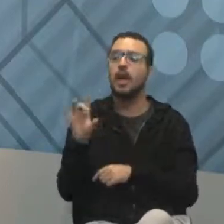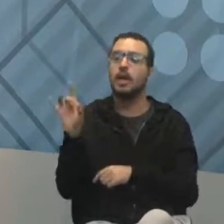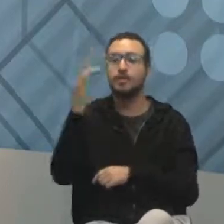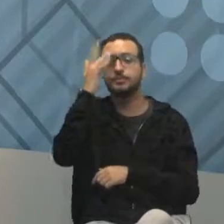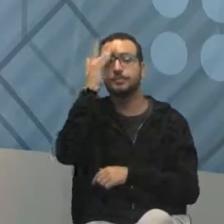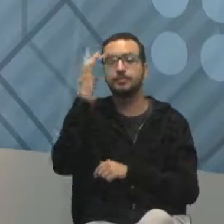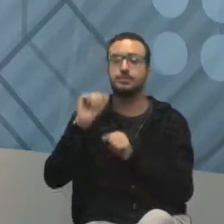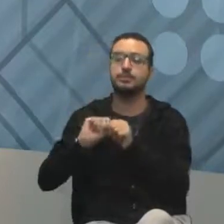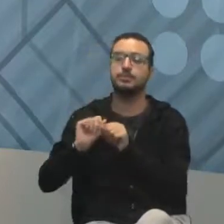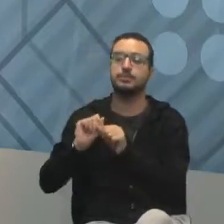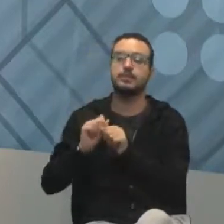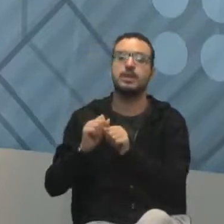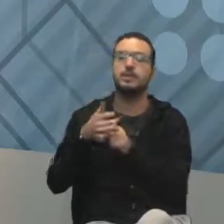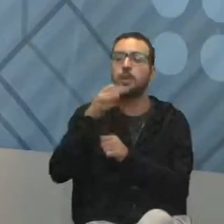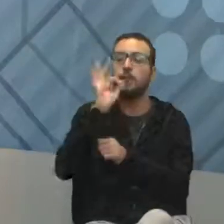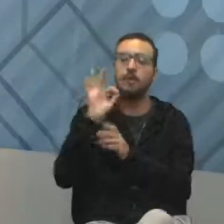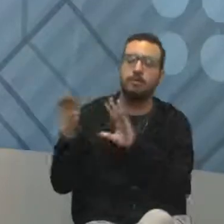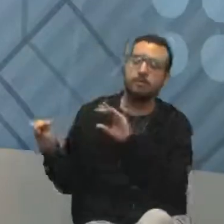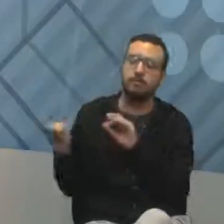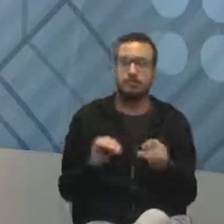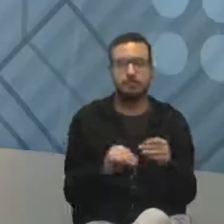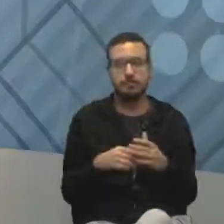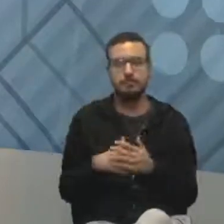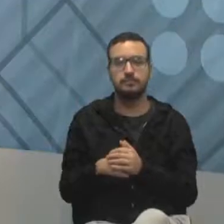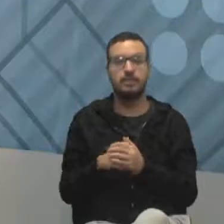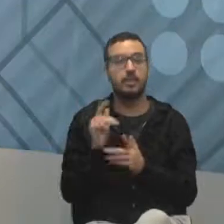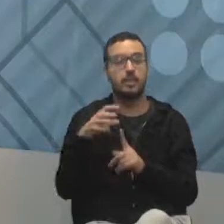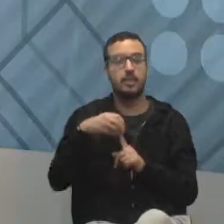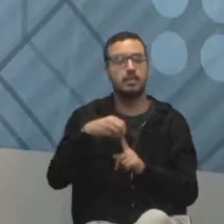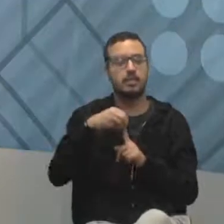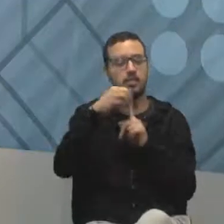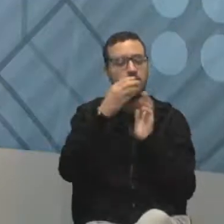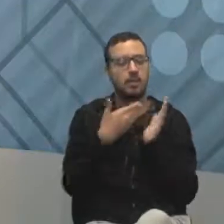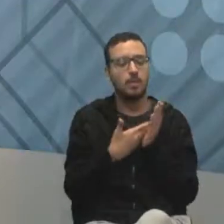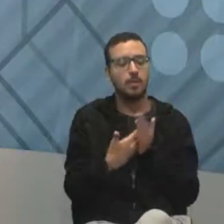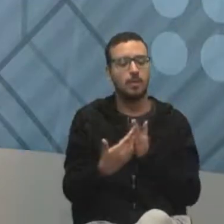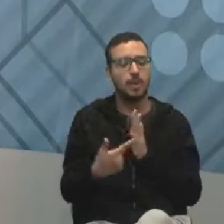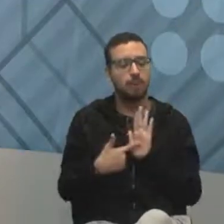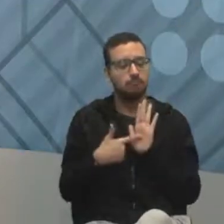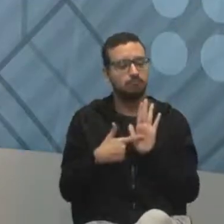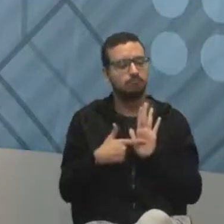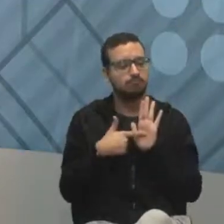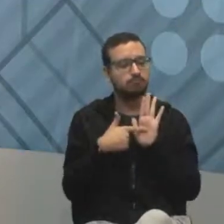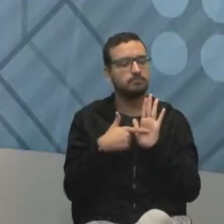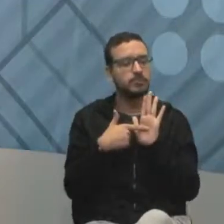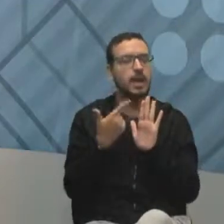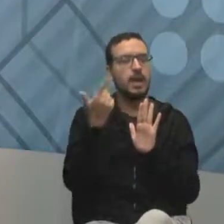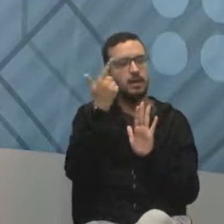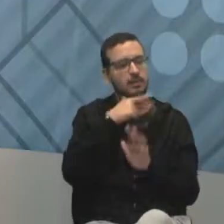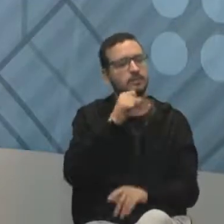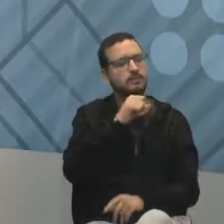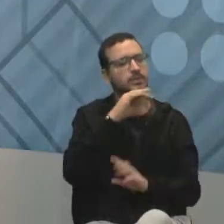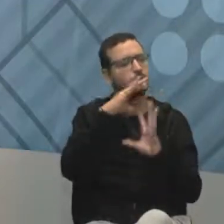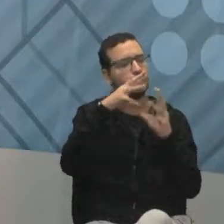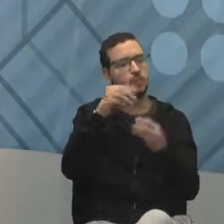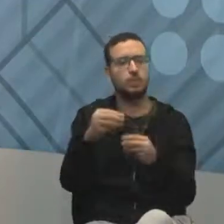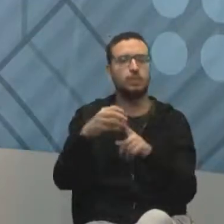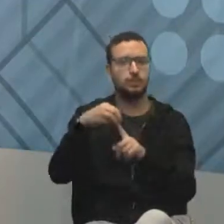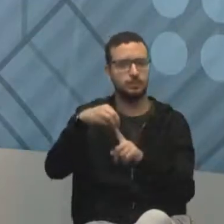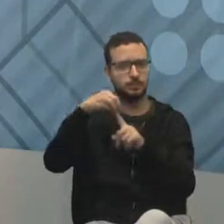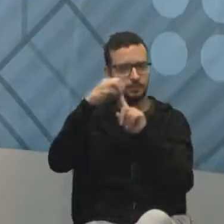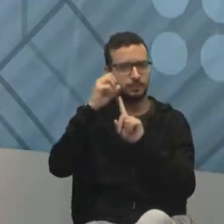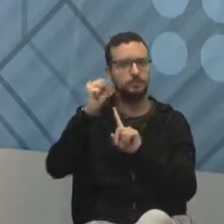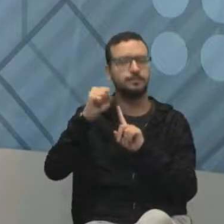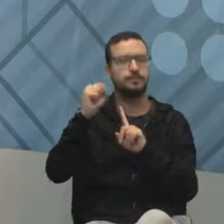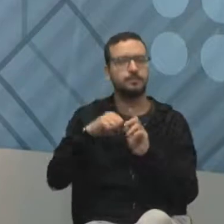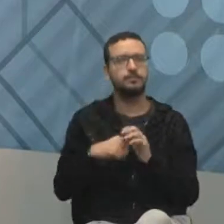Seja o líder dessa pequena atitude e comece a despertar isso em você, tá? Aí você vai ver que dá pra sim todo mundo ser líder. Combinado?